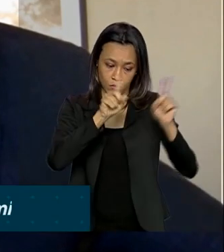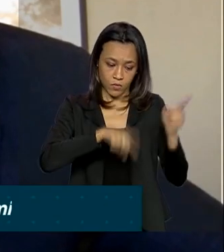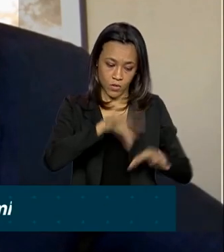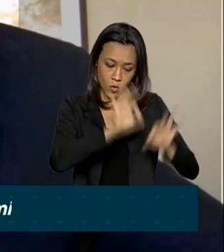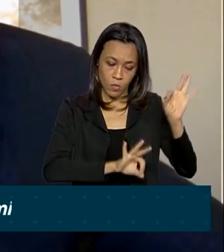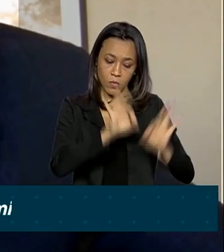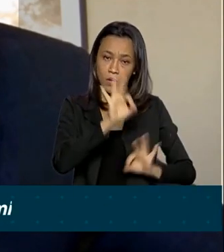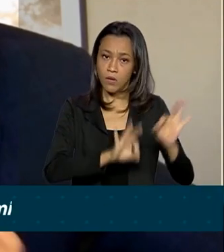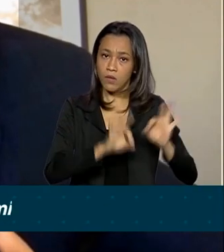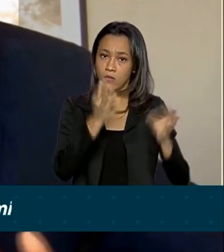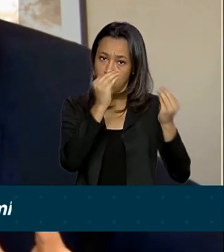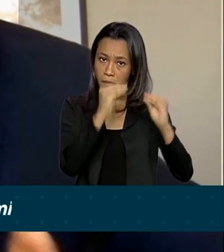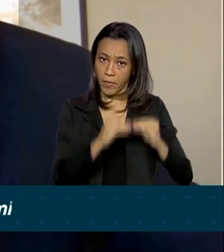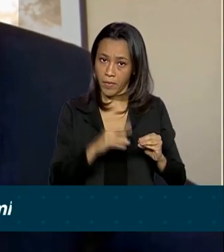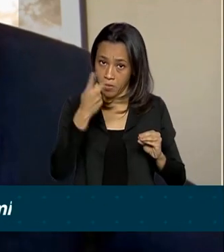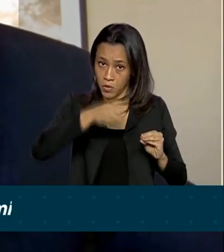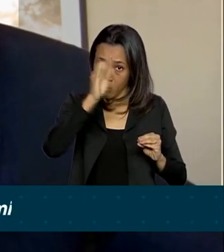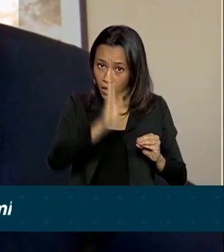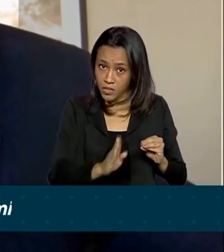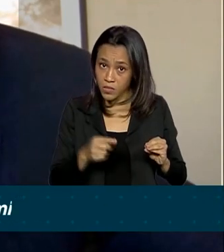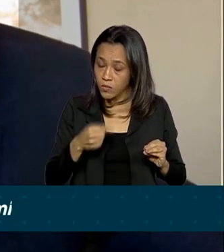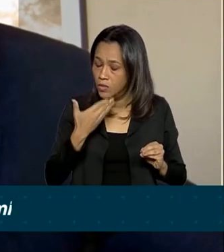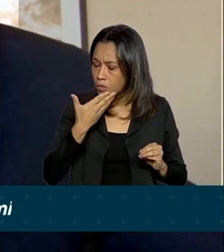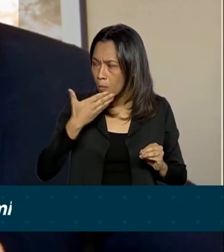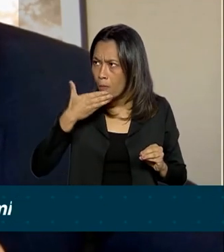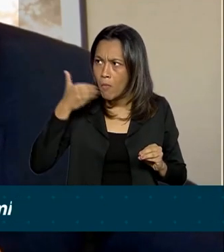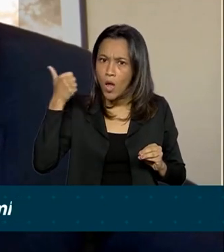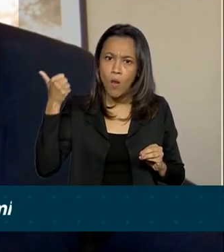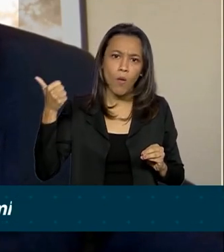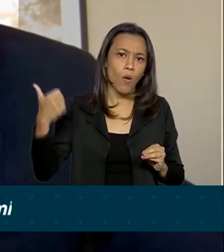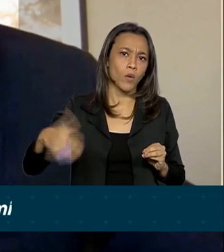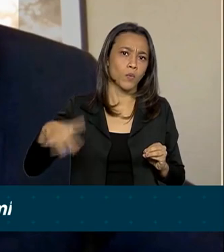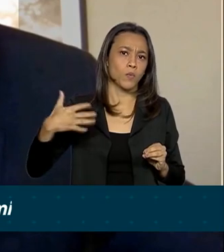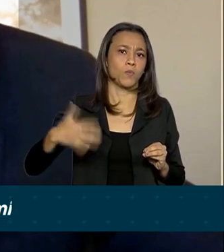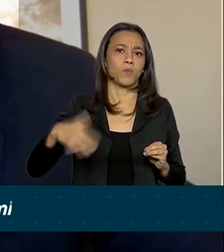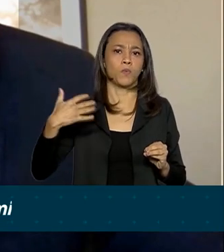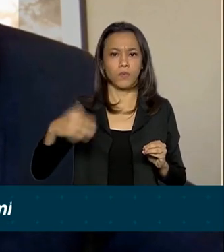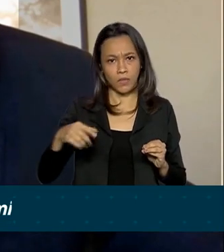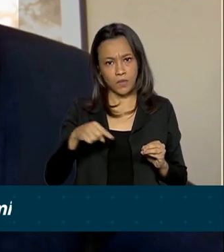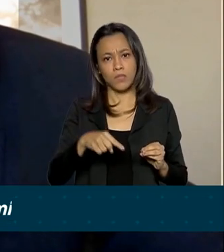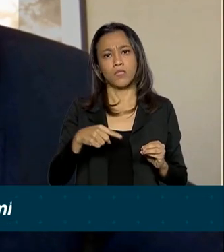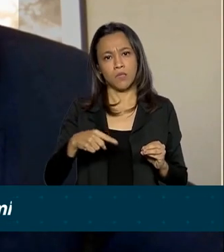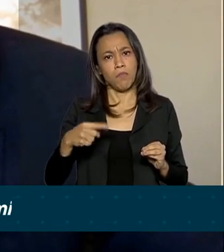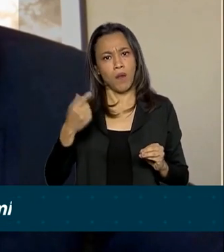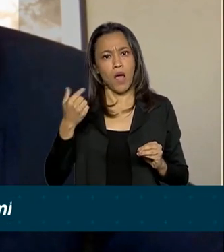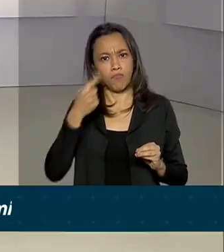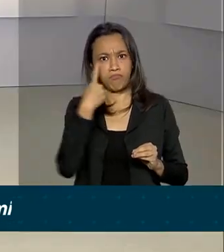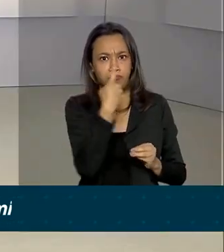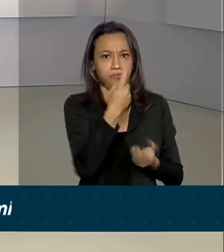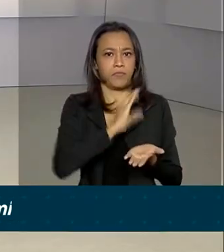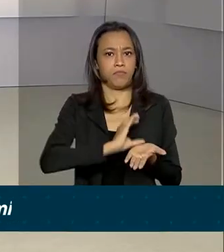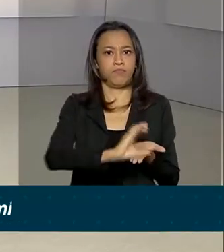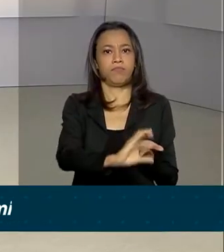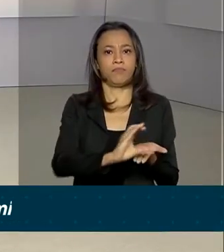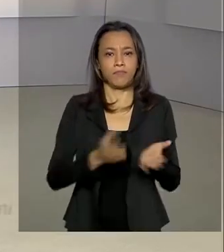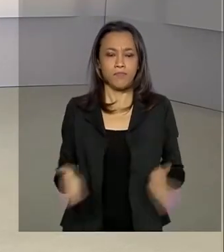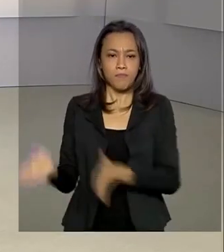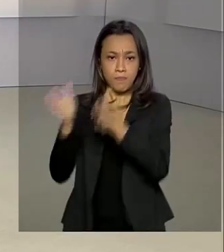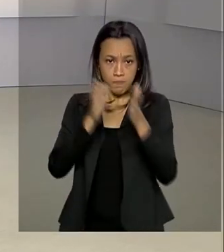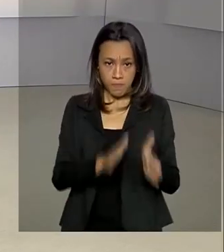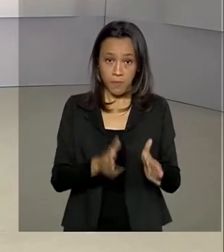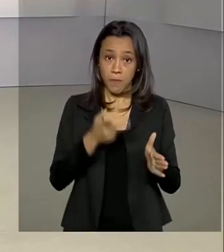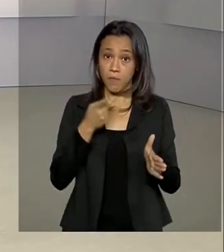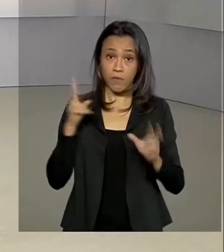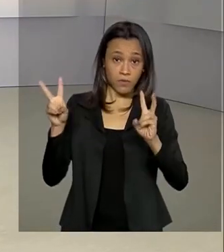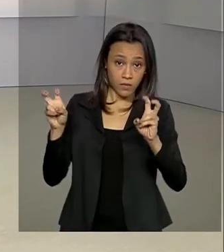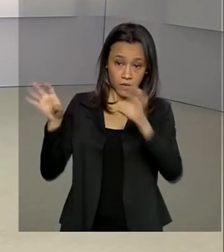estão na mesa, são realmente um dos melhores mercados hoje para se fazer investimento. Por falar em